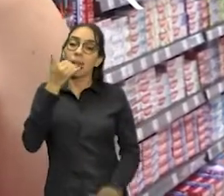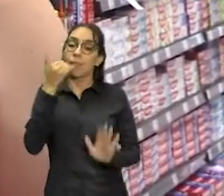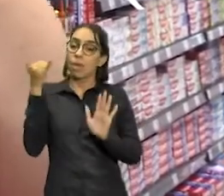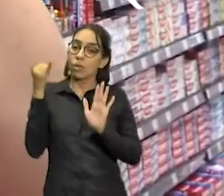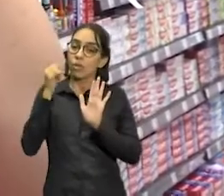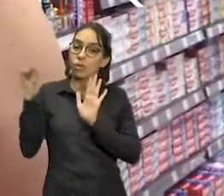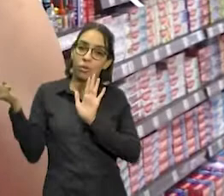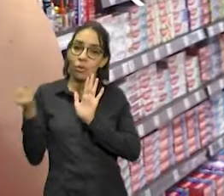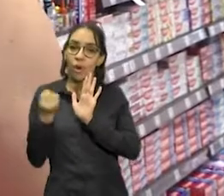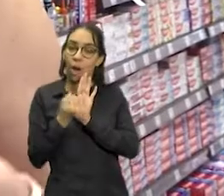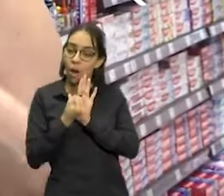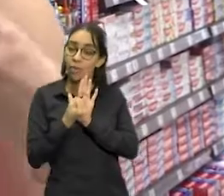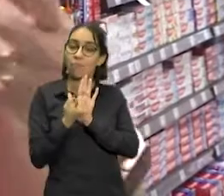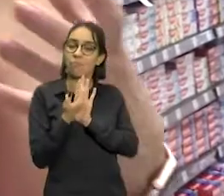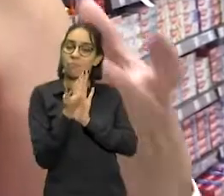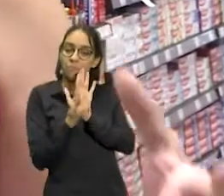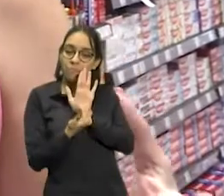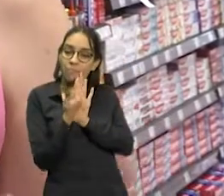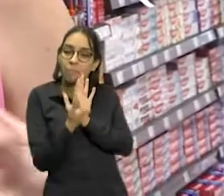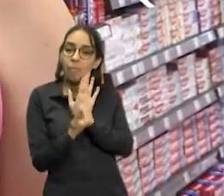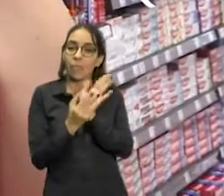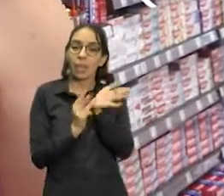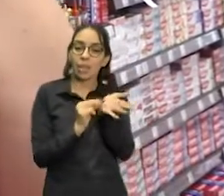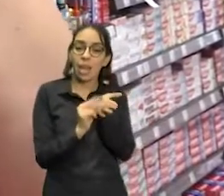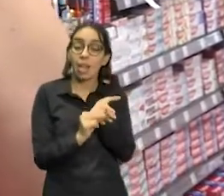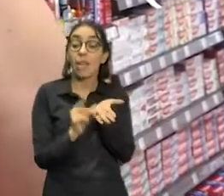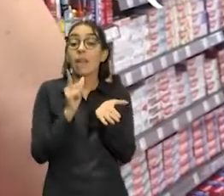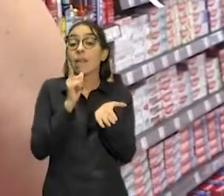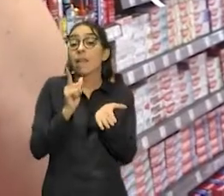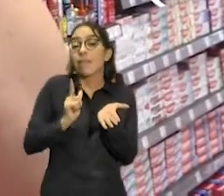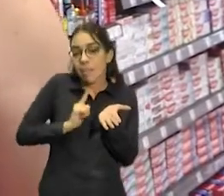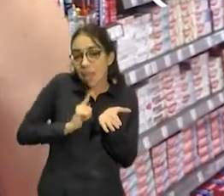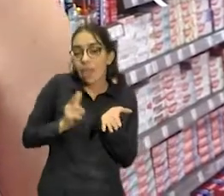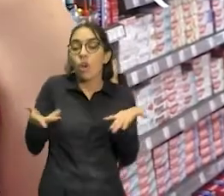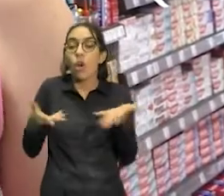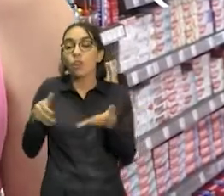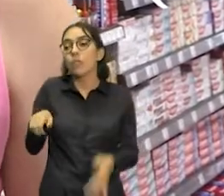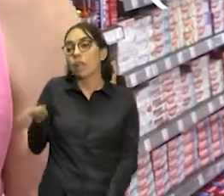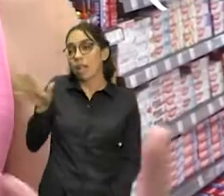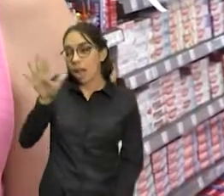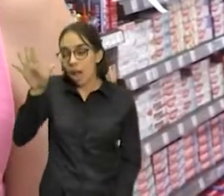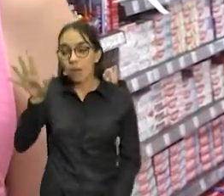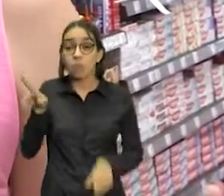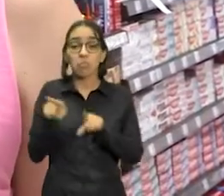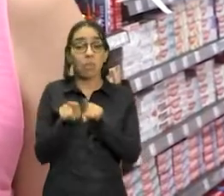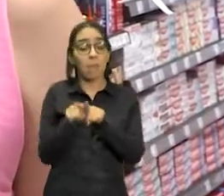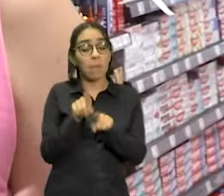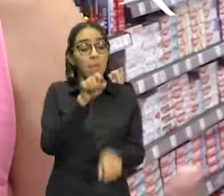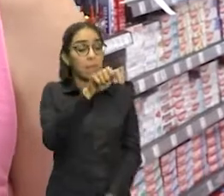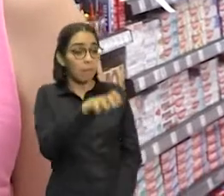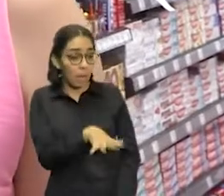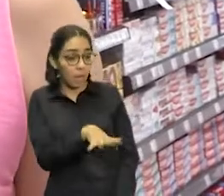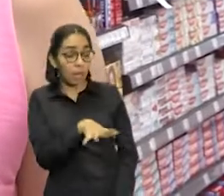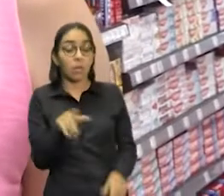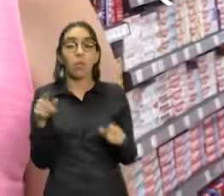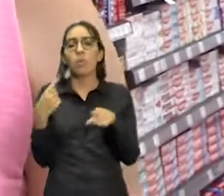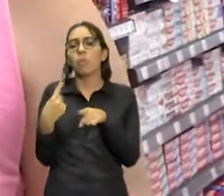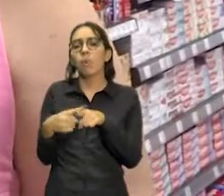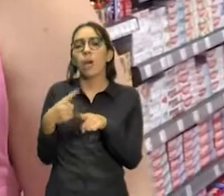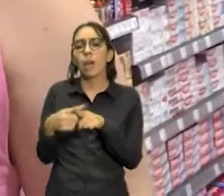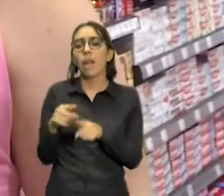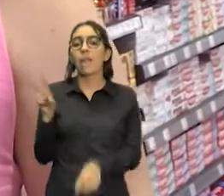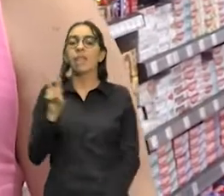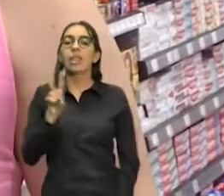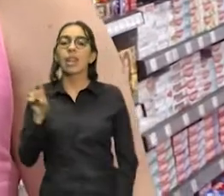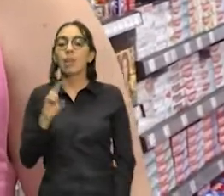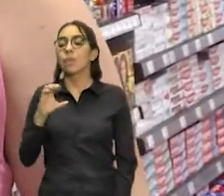hoje nós temos no mercado tantos produtos mais caros como produtos mais baratos. Por que um produto de vitamina C é mais caro